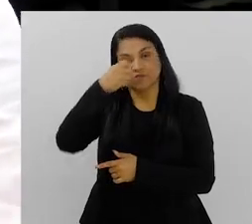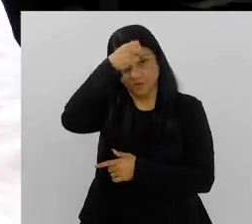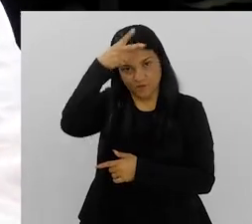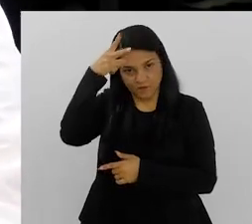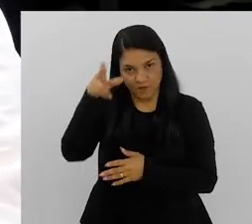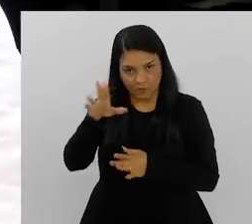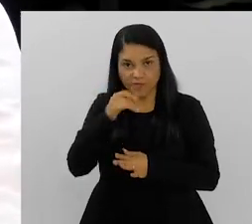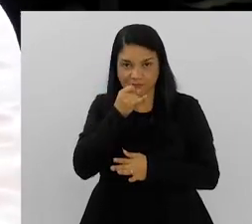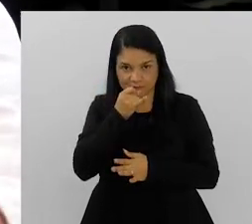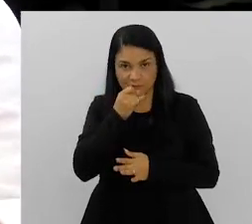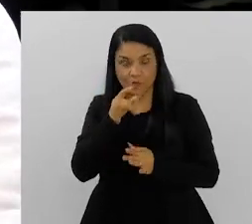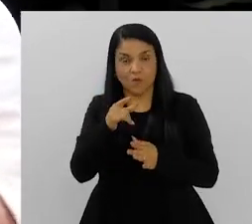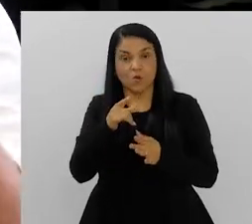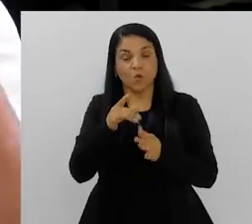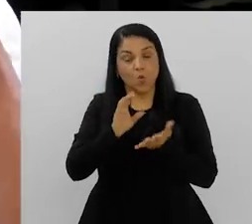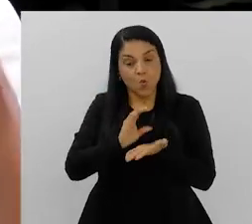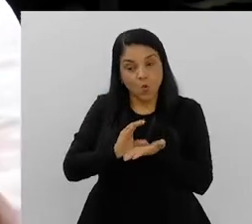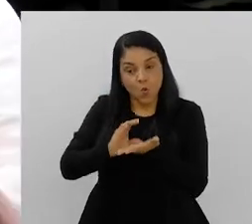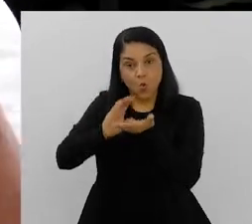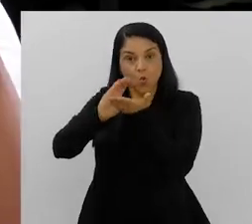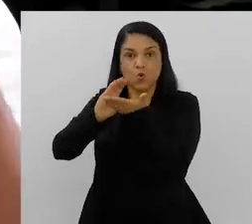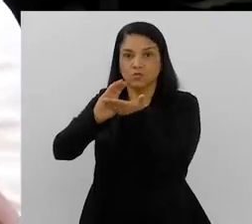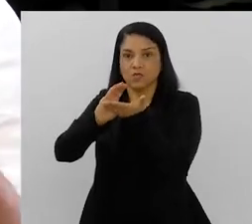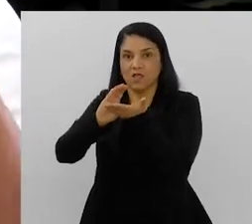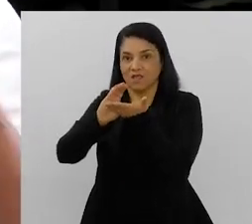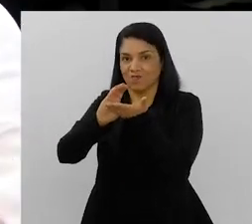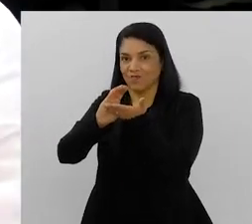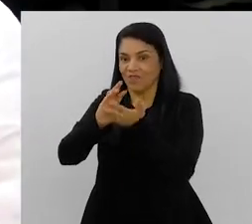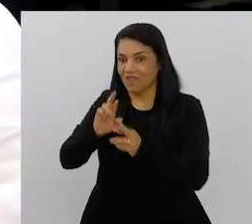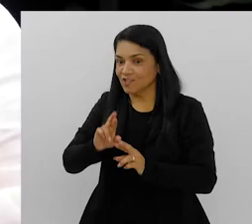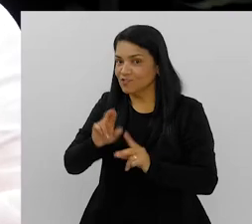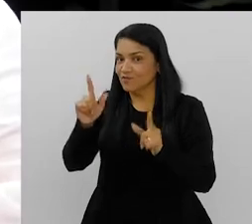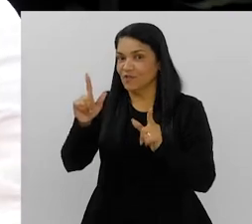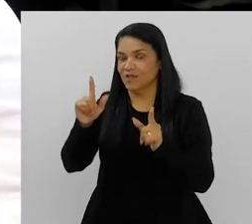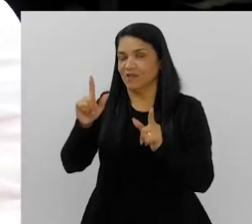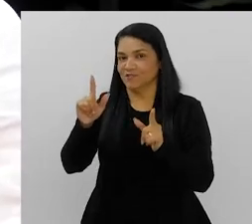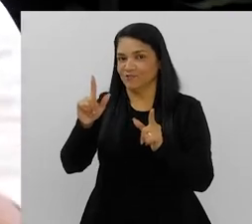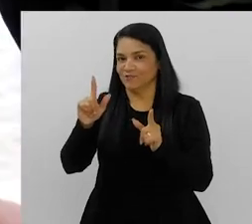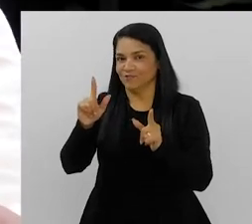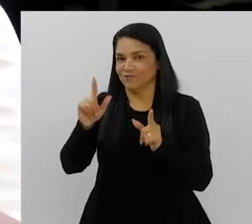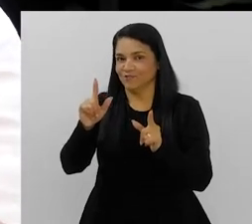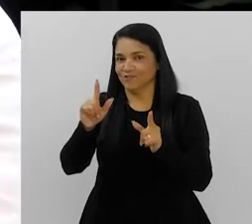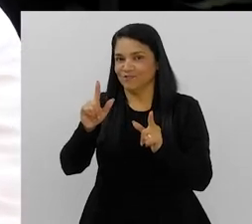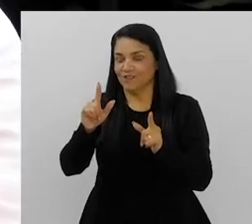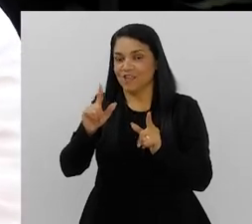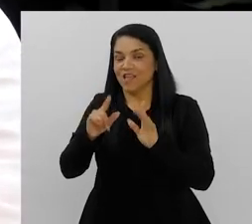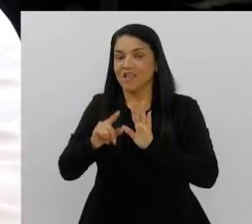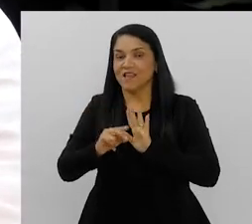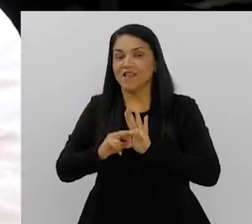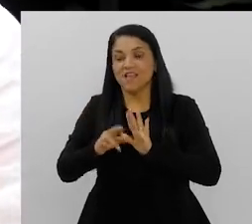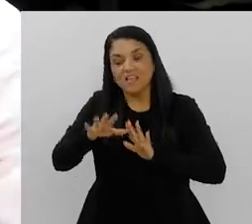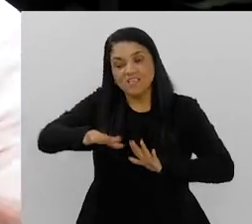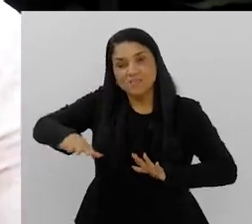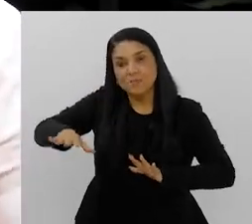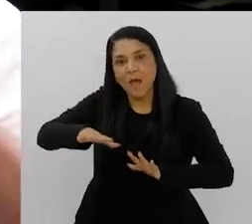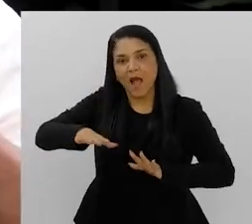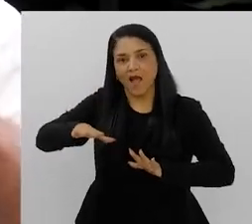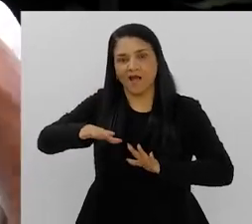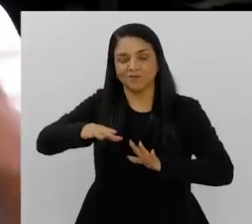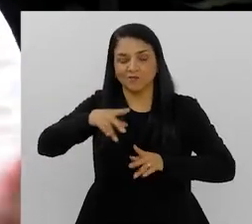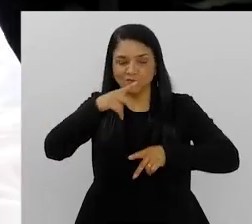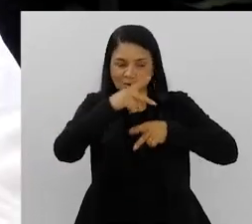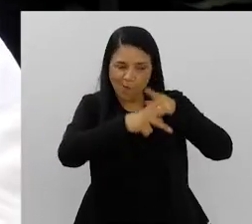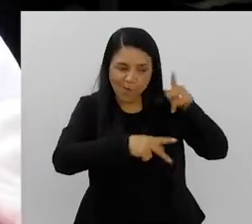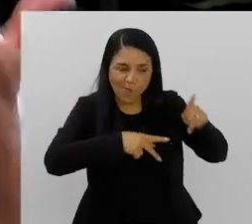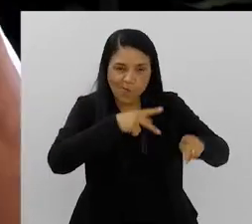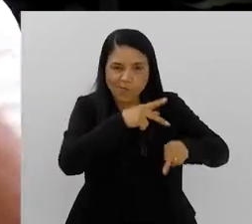conselhos, não. Os conselhos são espaços da democracia participativa. Eles vão para além das conselheiras e conselheiros. Eles vão para